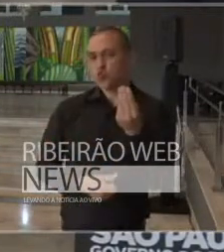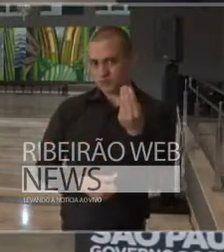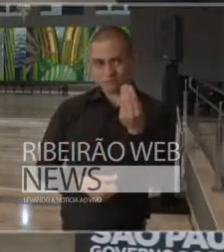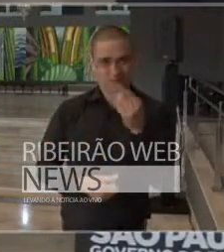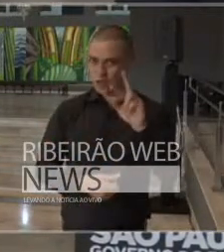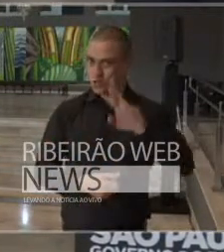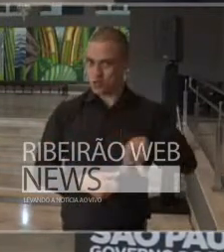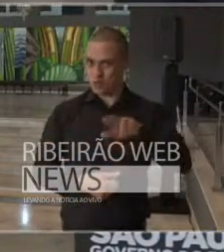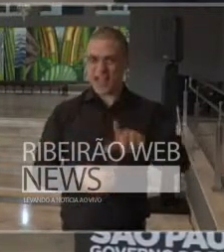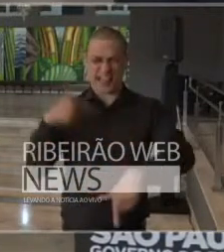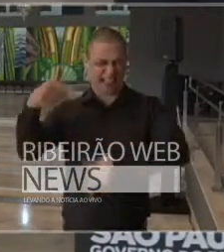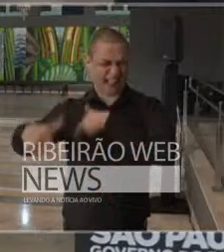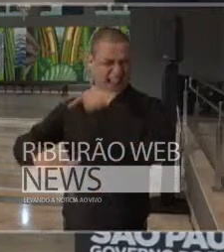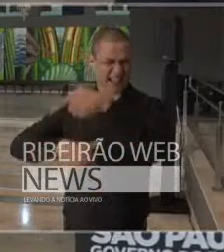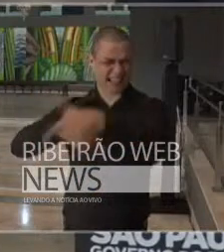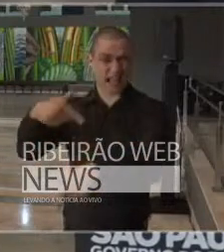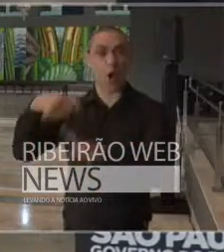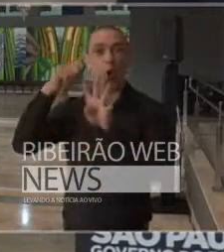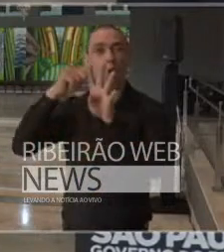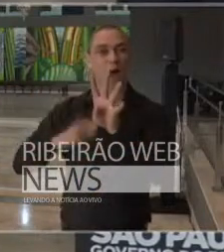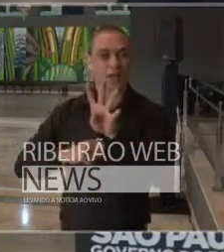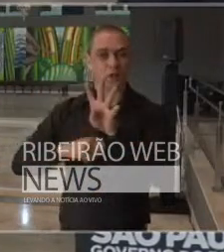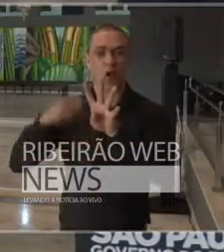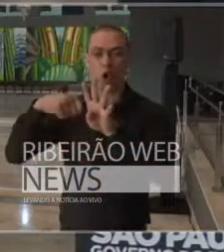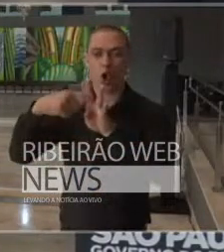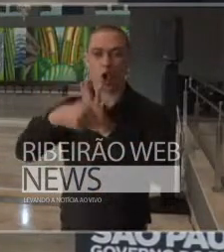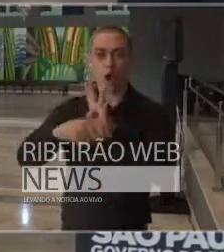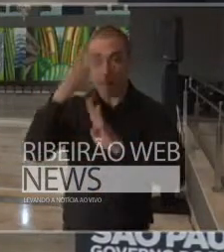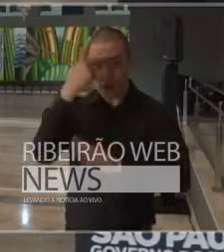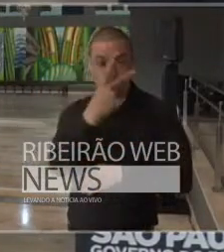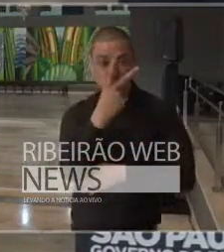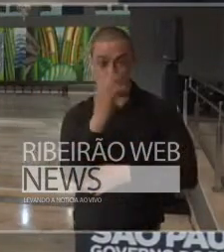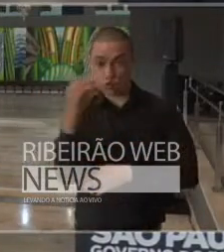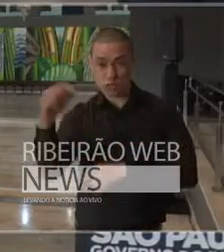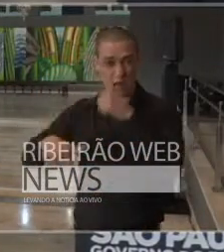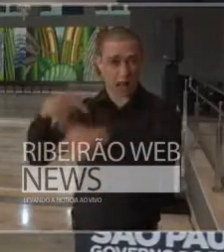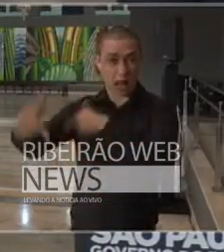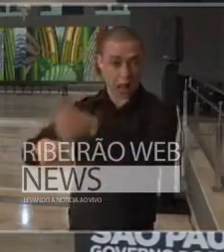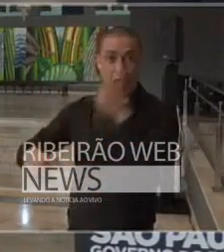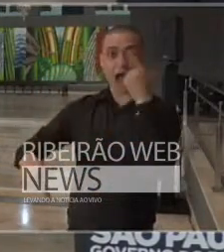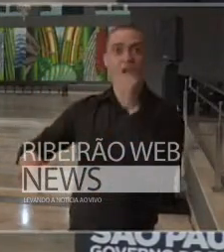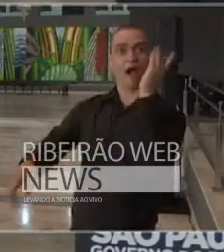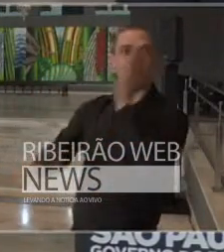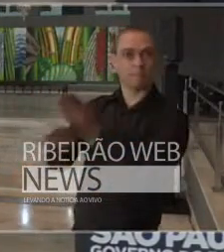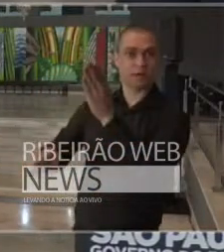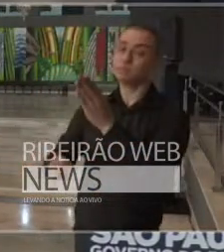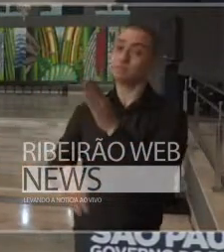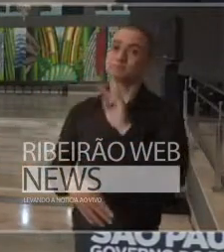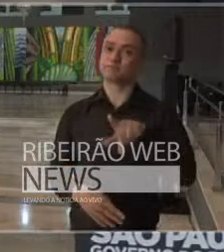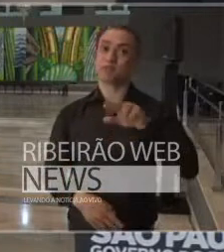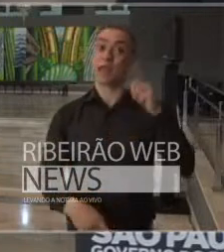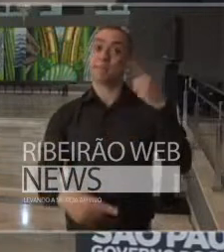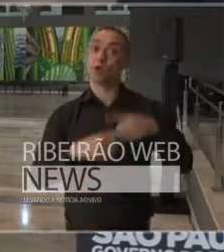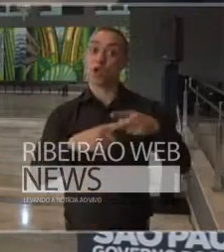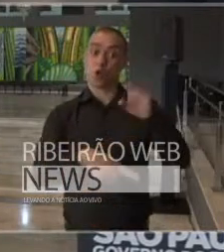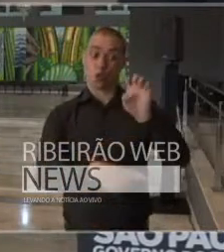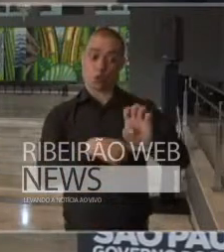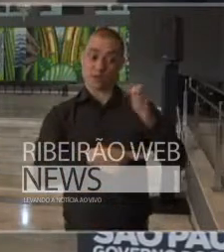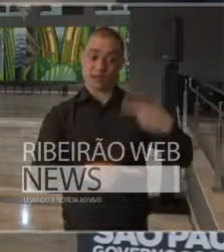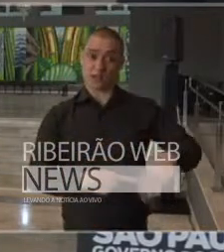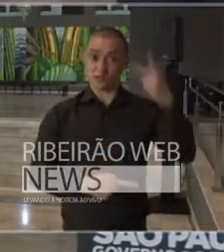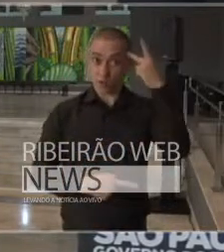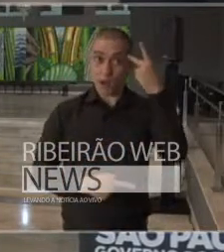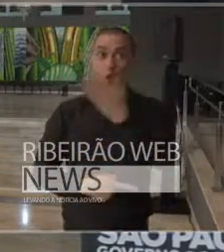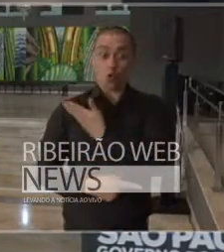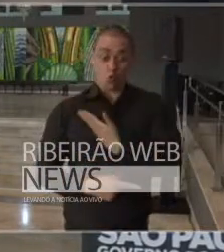foi um trabalho árduo de quatro meses, de quase 200 pessoas, mas porque o Estado de São Paulo, o governo do